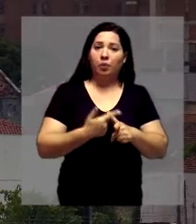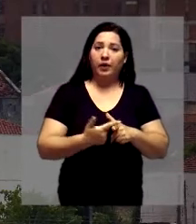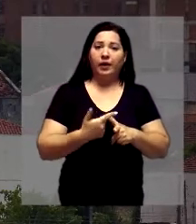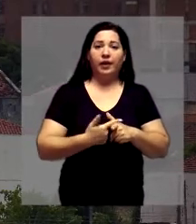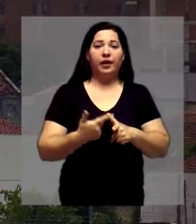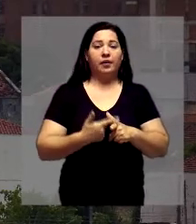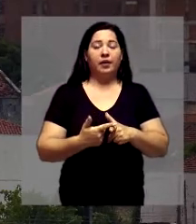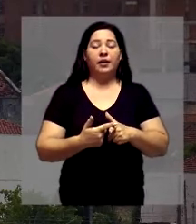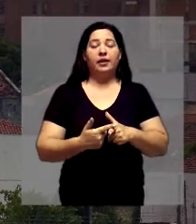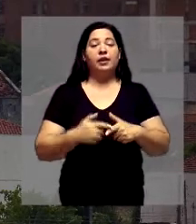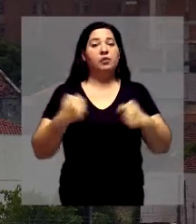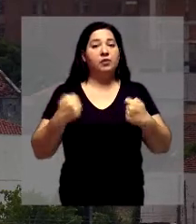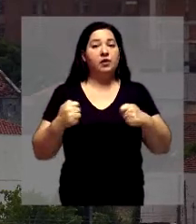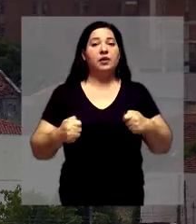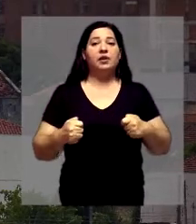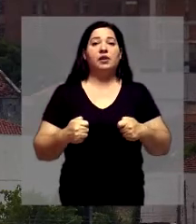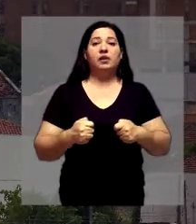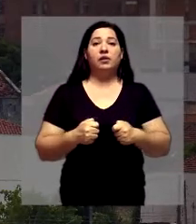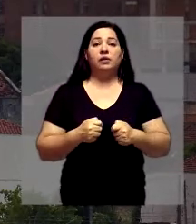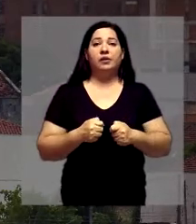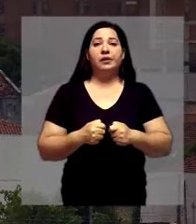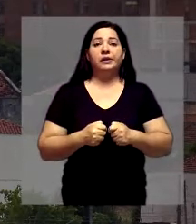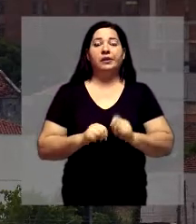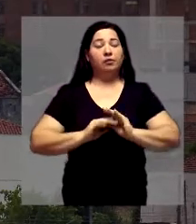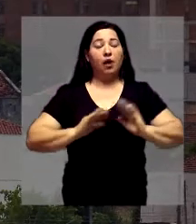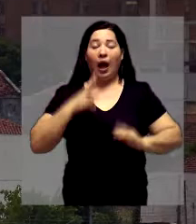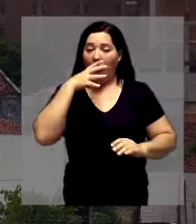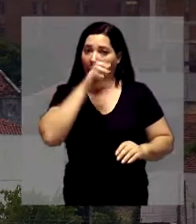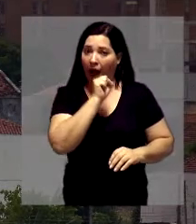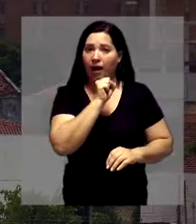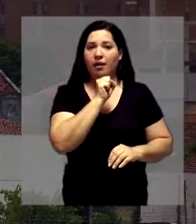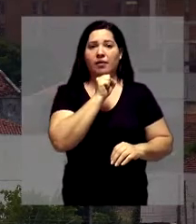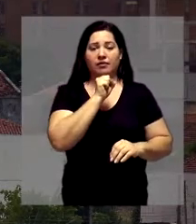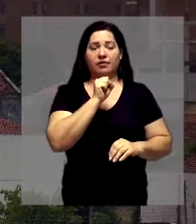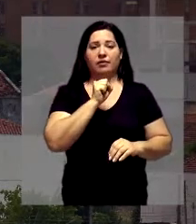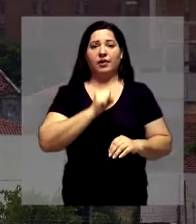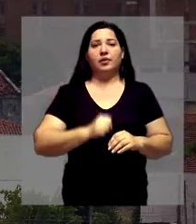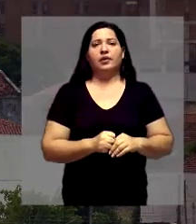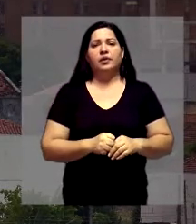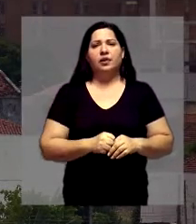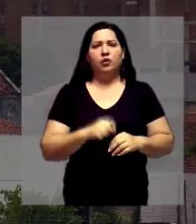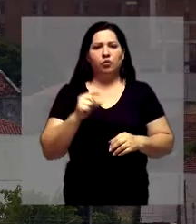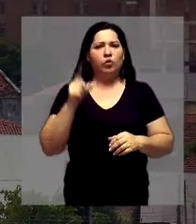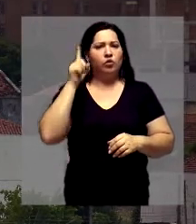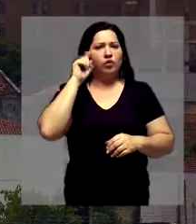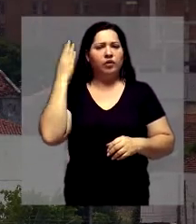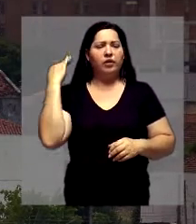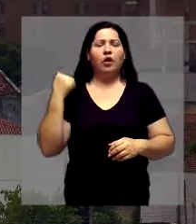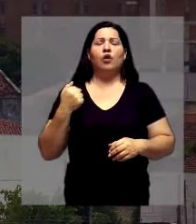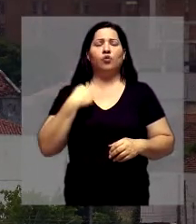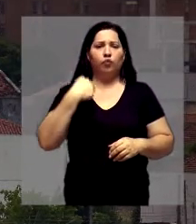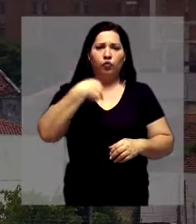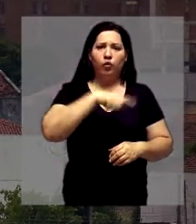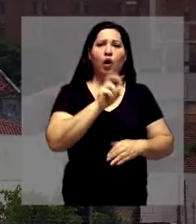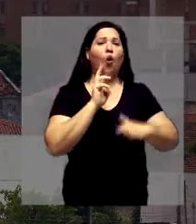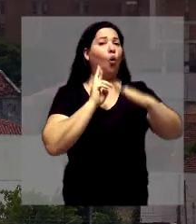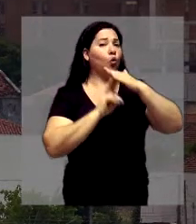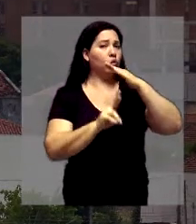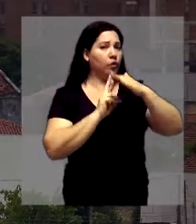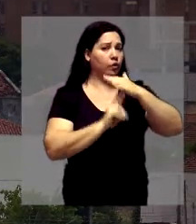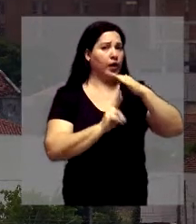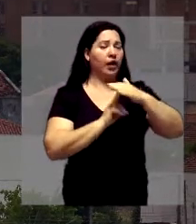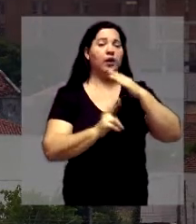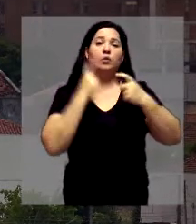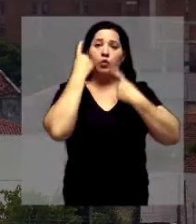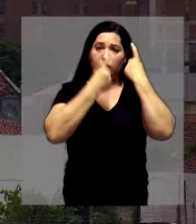resolvidos de imediato. Tem algumas coisas, até há poucos dias aí eu estive lá na rodoviária, que é uma preocupação que eu